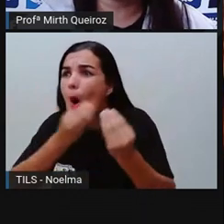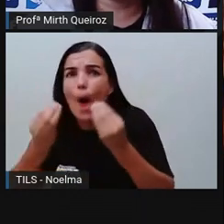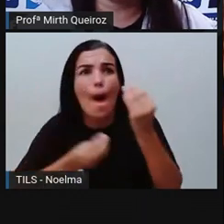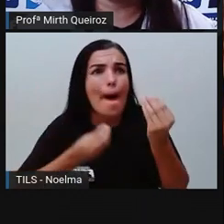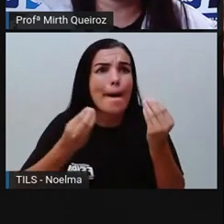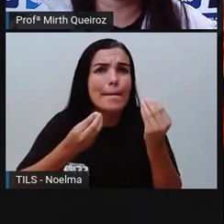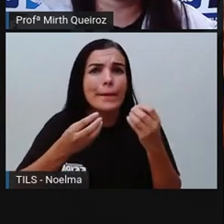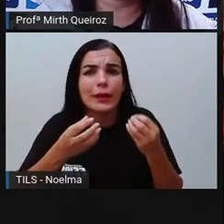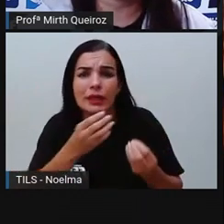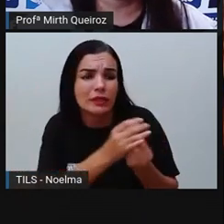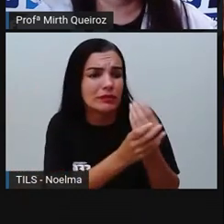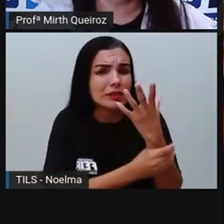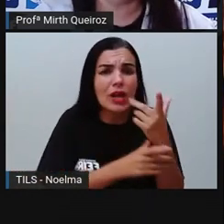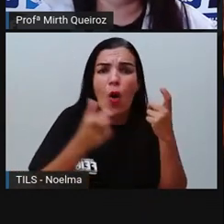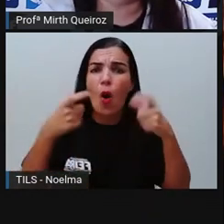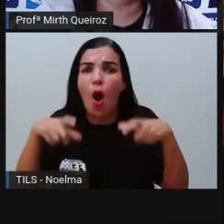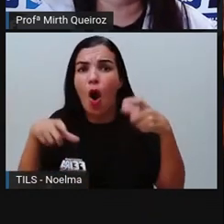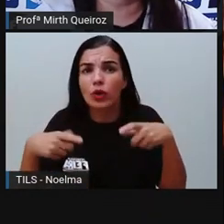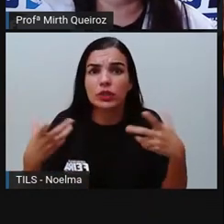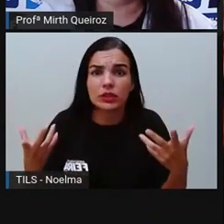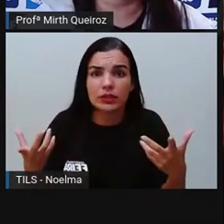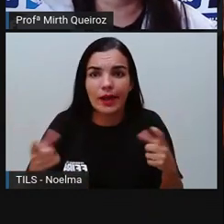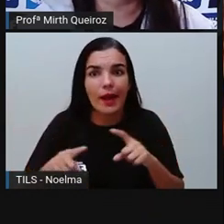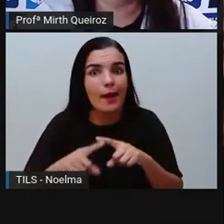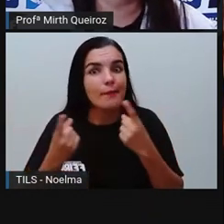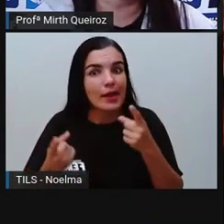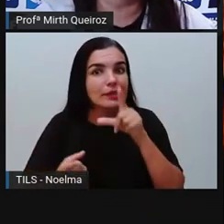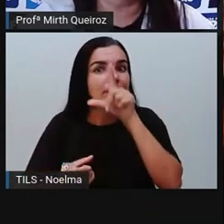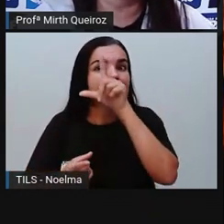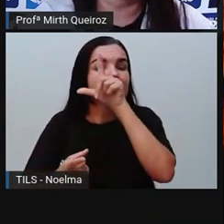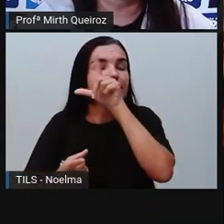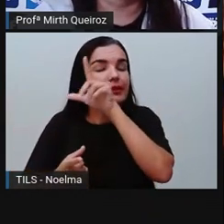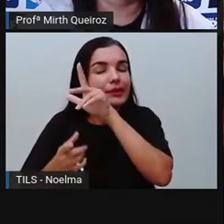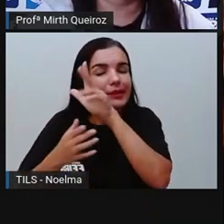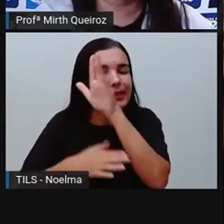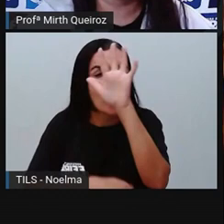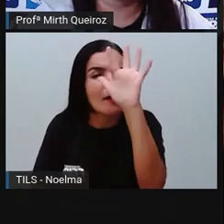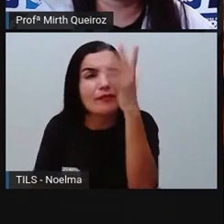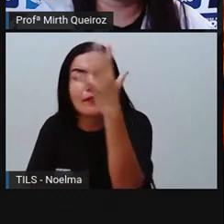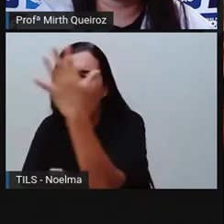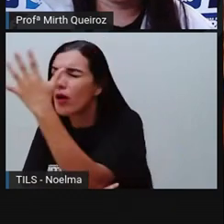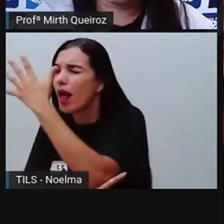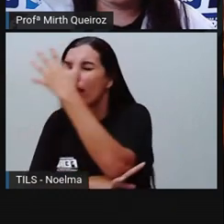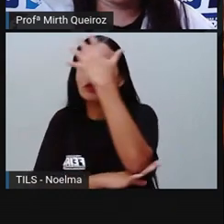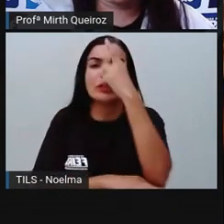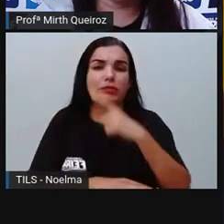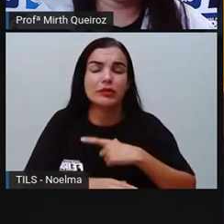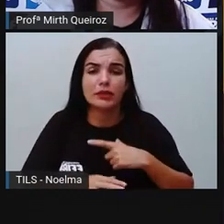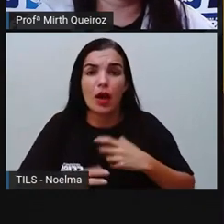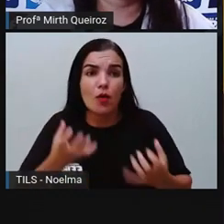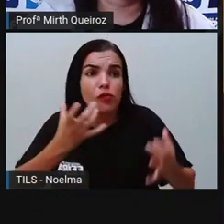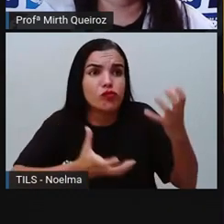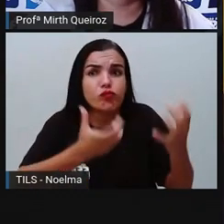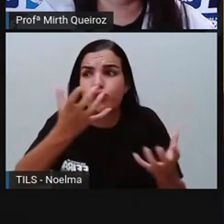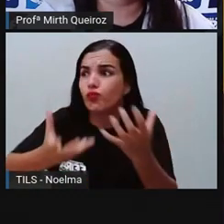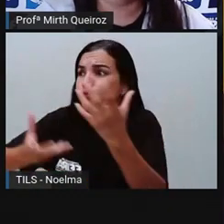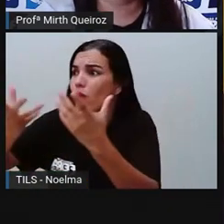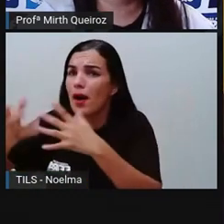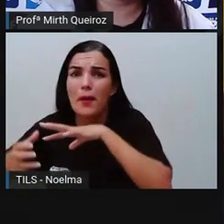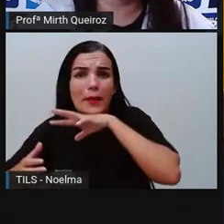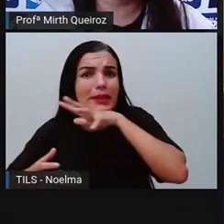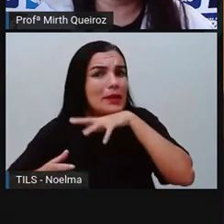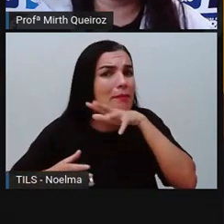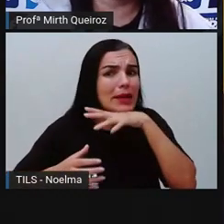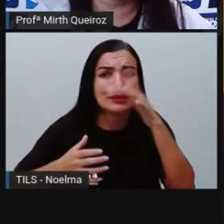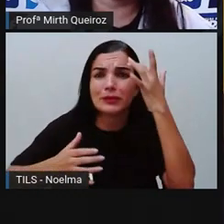como é que iniciou o incêndio, mas o fato é que a floresta estava aí pegando fogo. E os animais, eles estavam